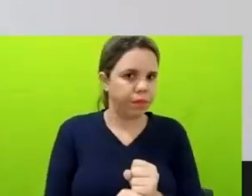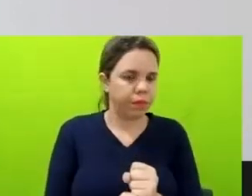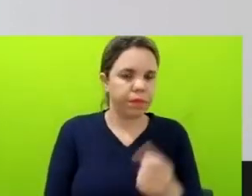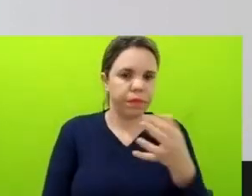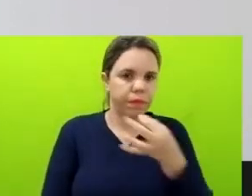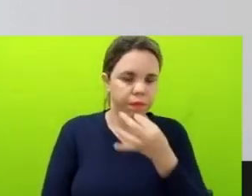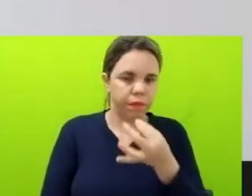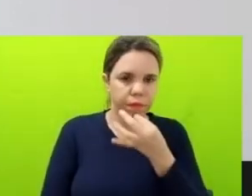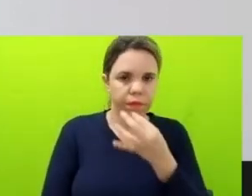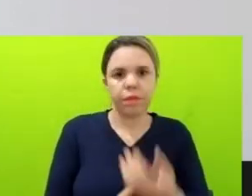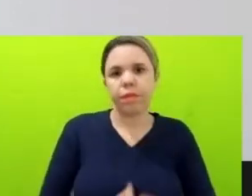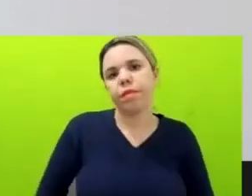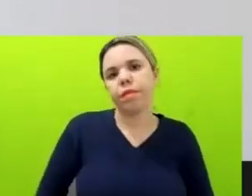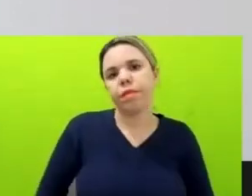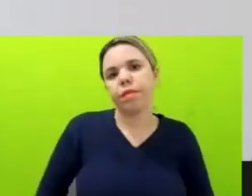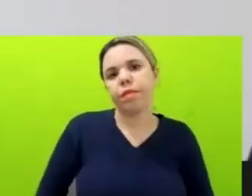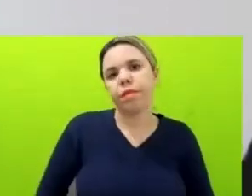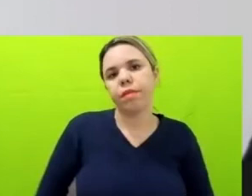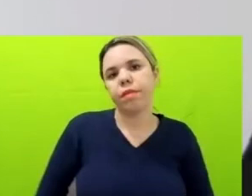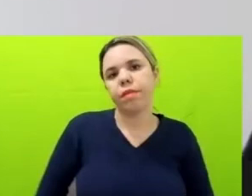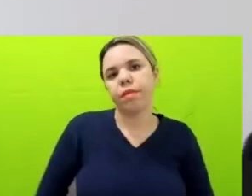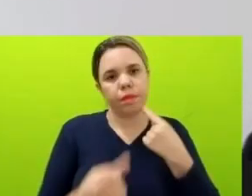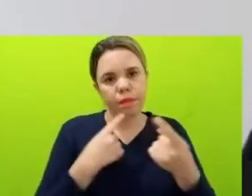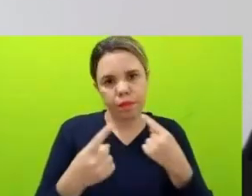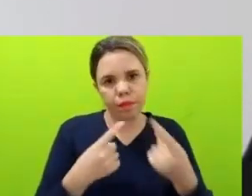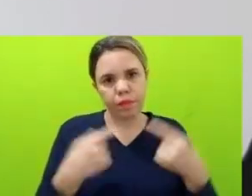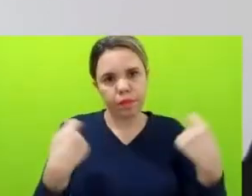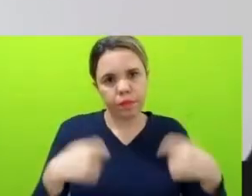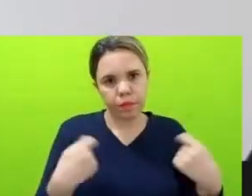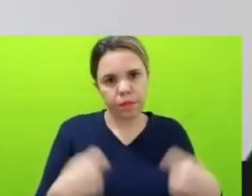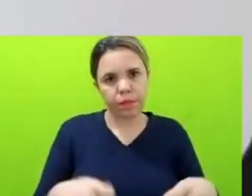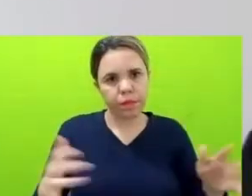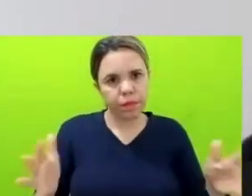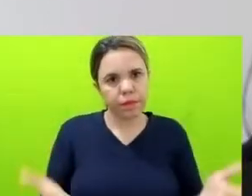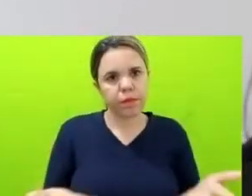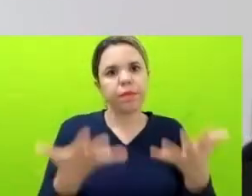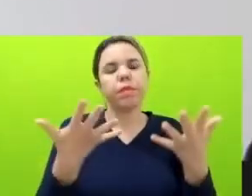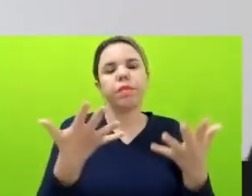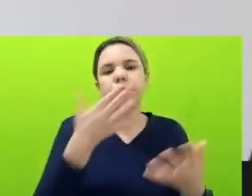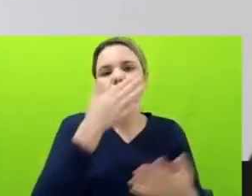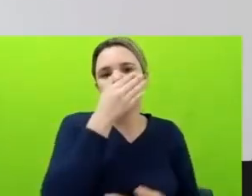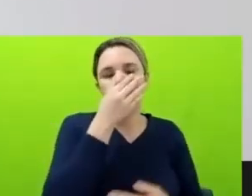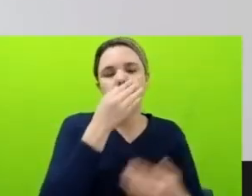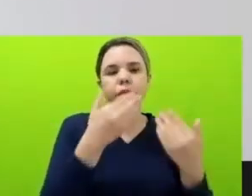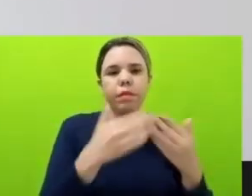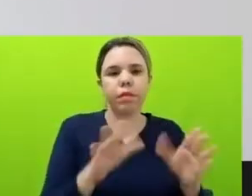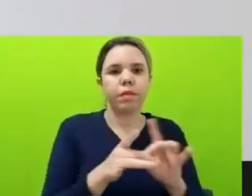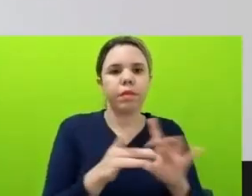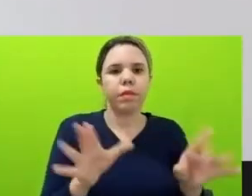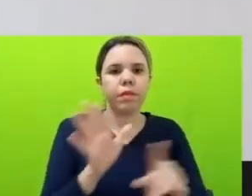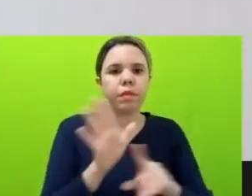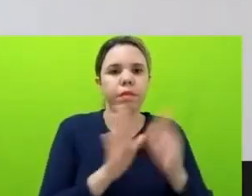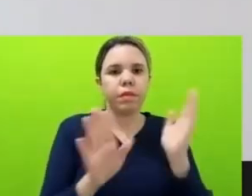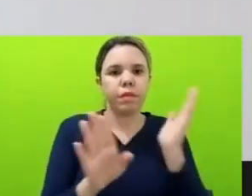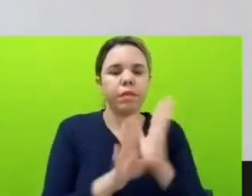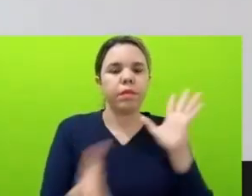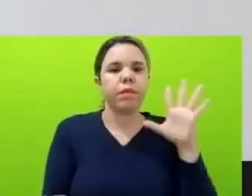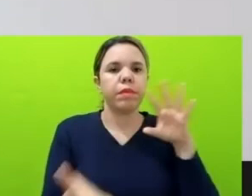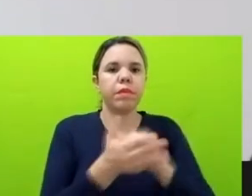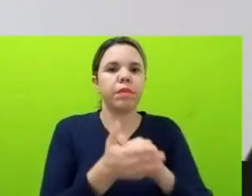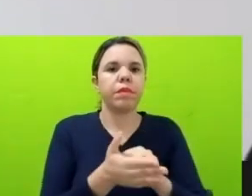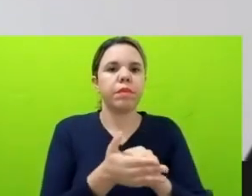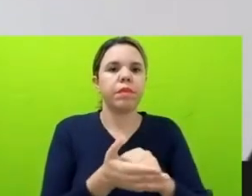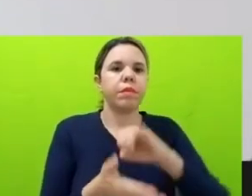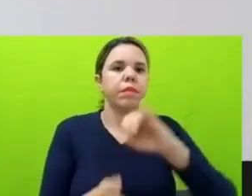de diálogo que precisa ser fomentado na abertura desses dados cadastrais, como a Júlia bem colocou, né? Eu acho que